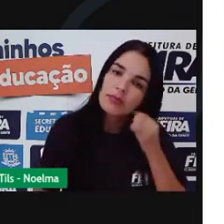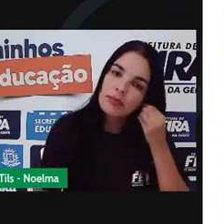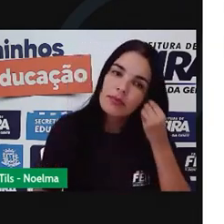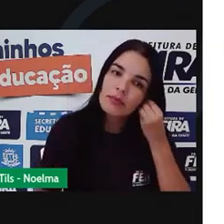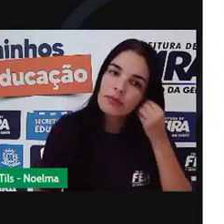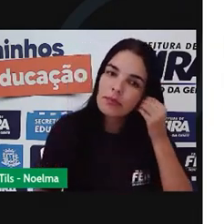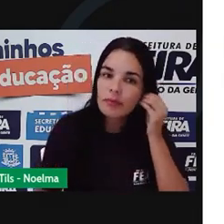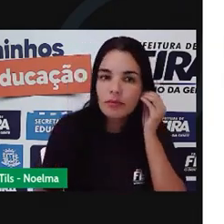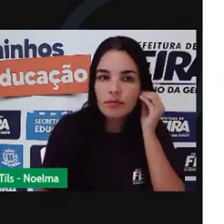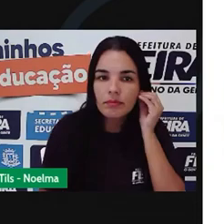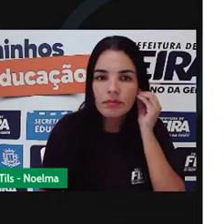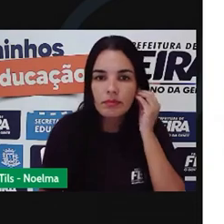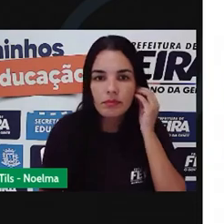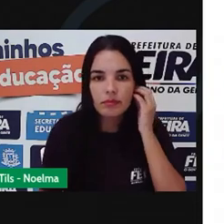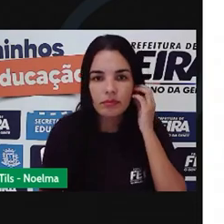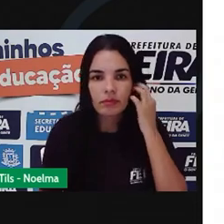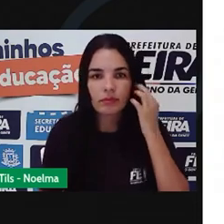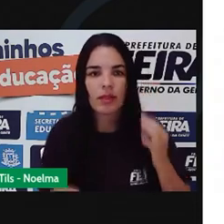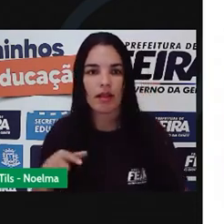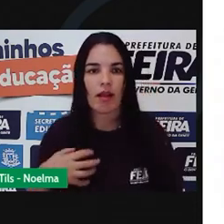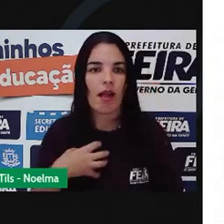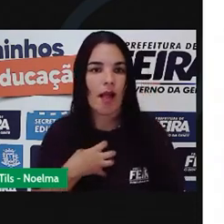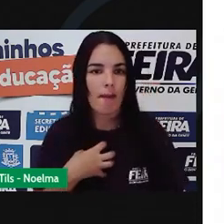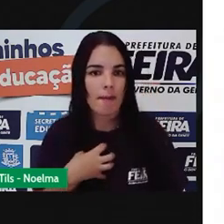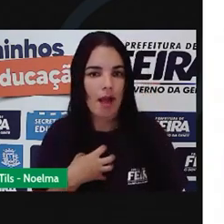para mostrar para vocês o processo de